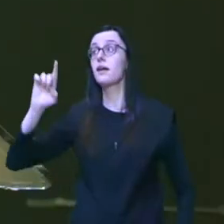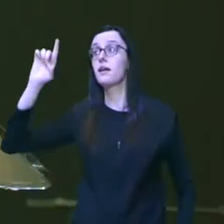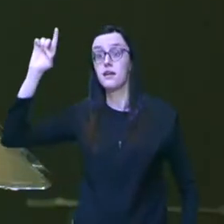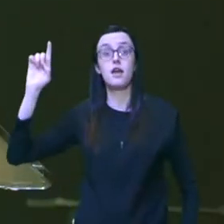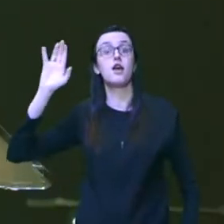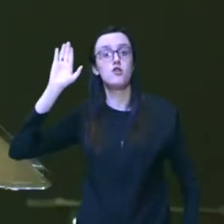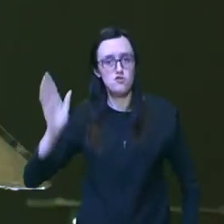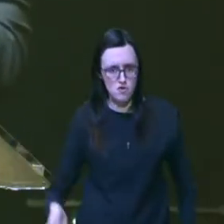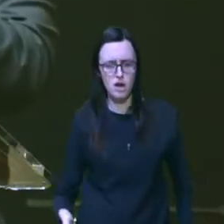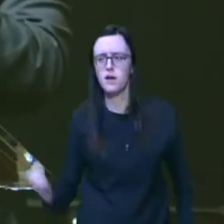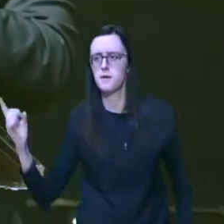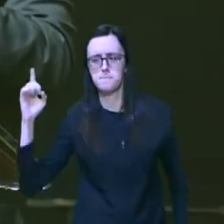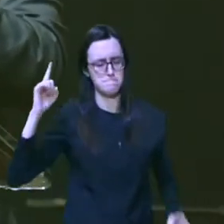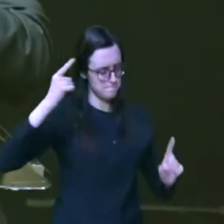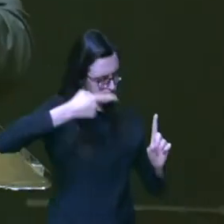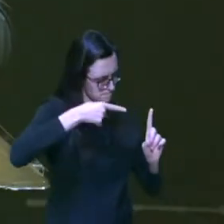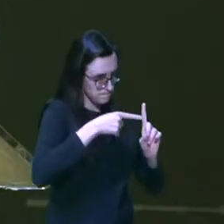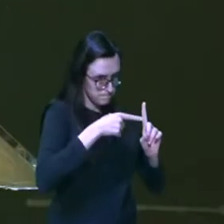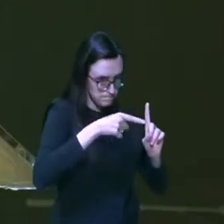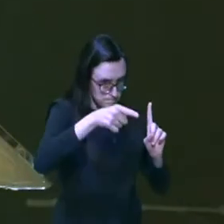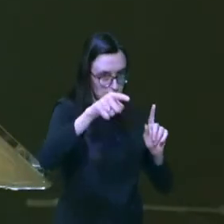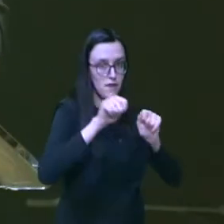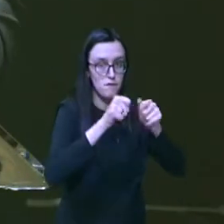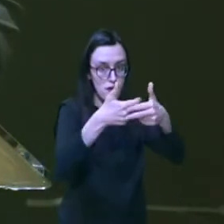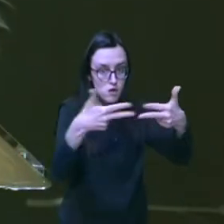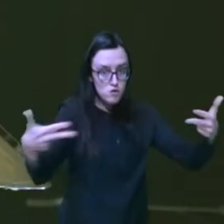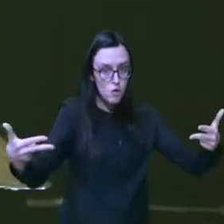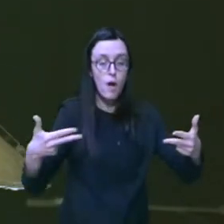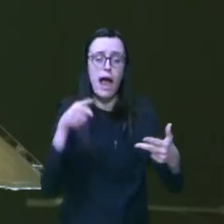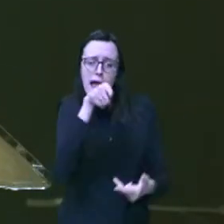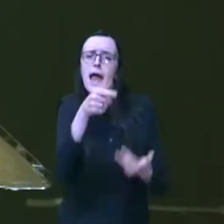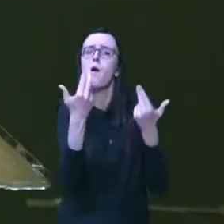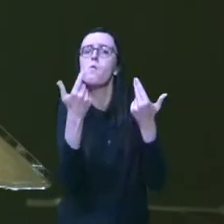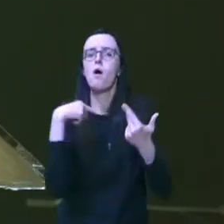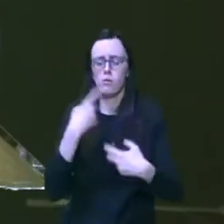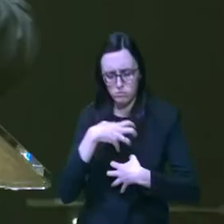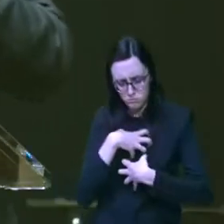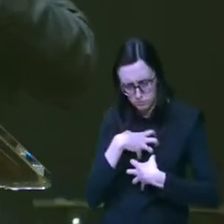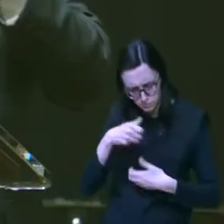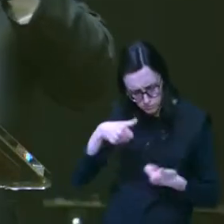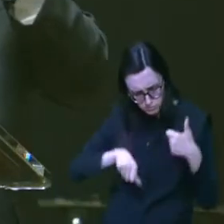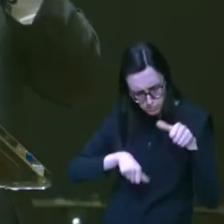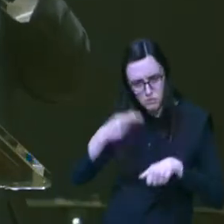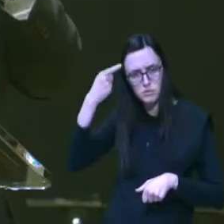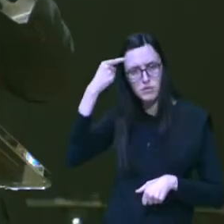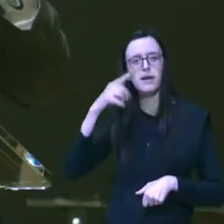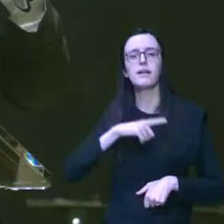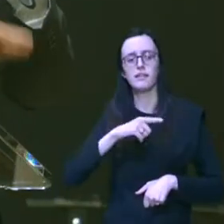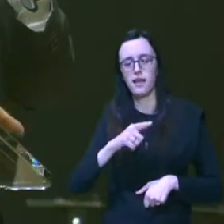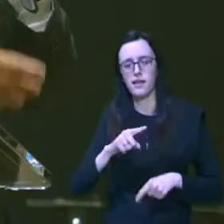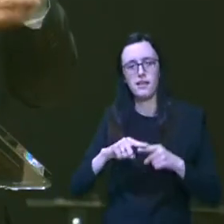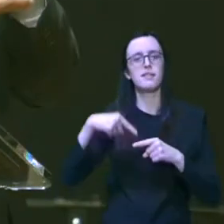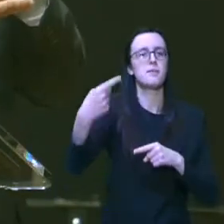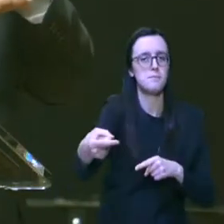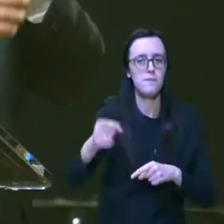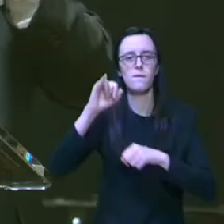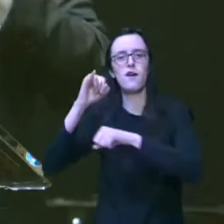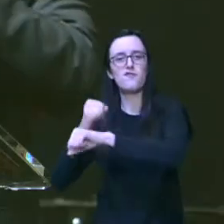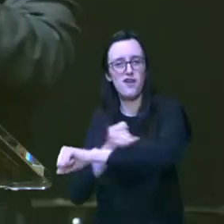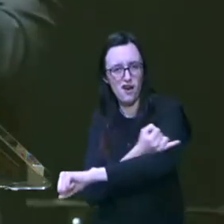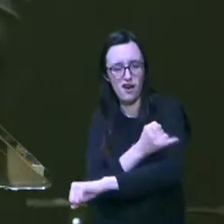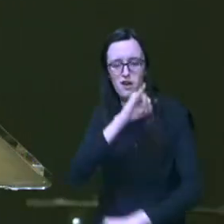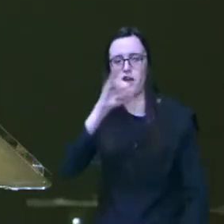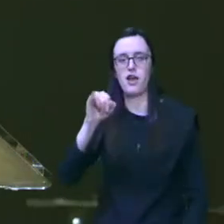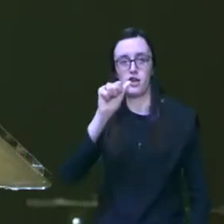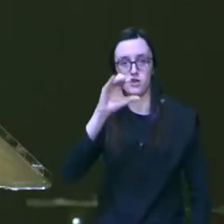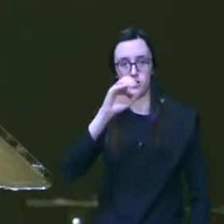leva o homem a fazer uma autoavaliação quando a gente vai um pouco mais a frente a história de Jacó naquela luta com o anjo o